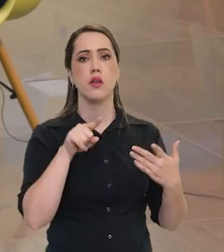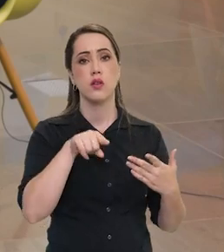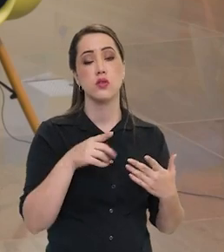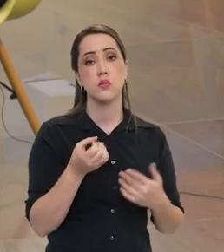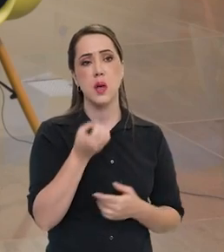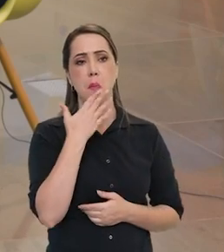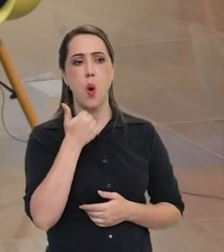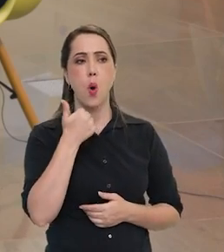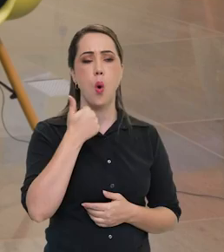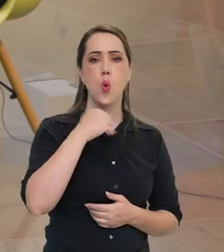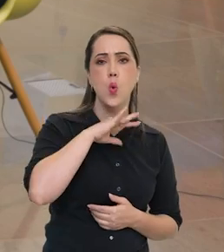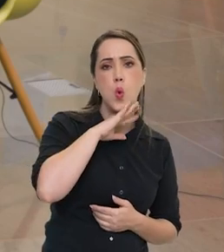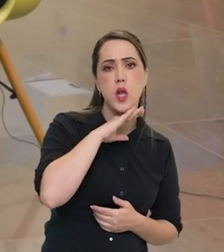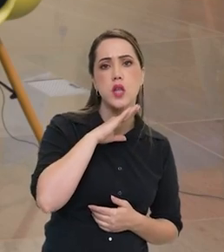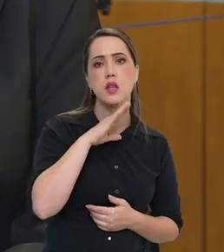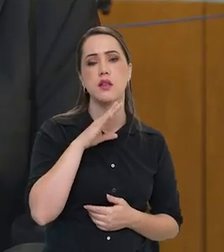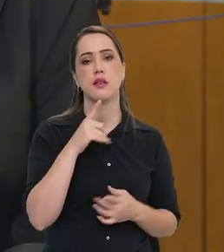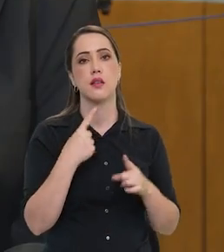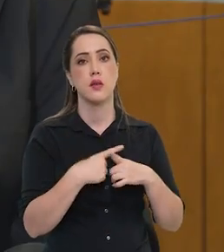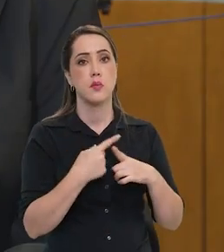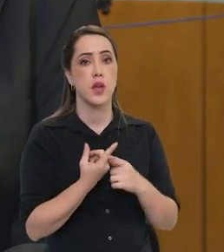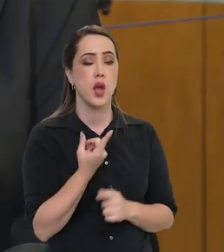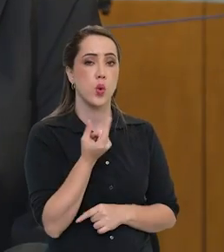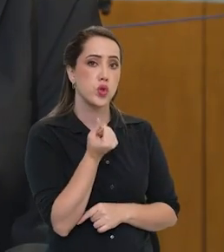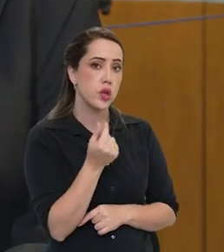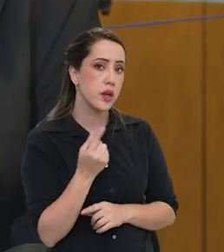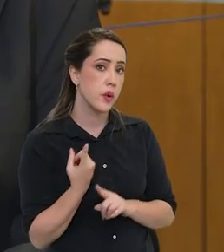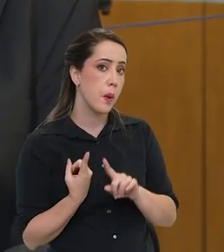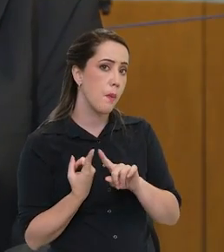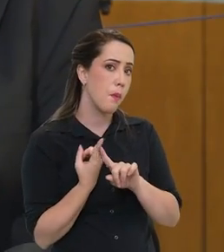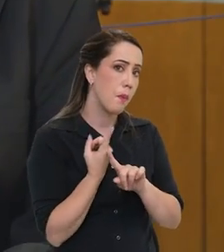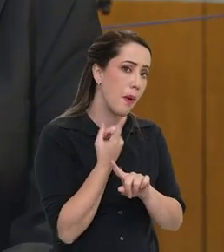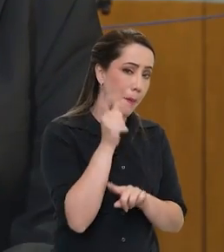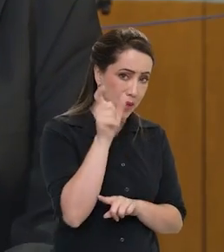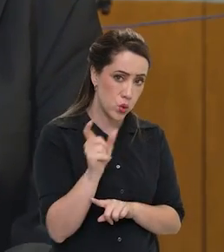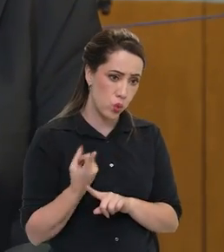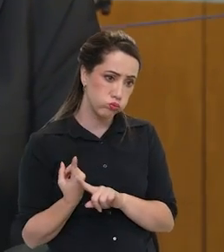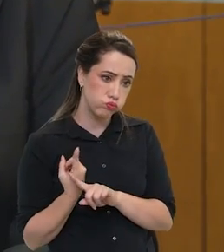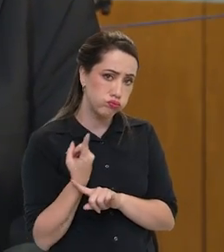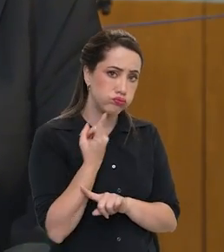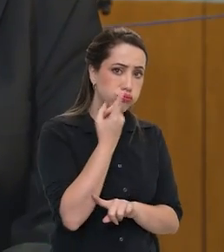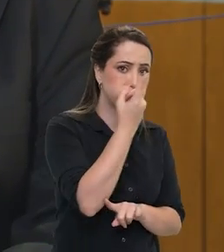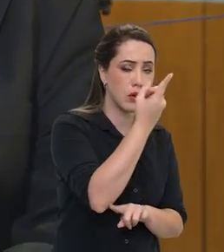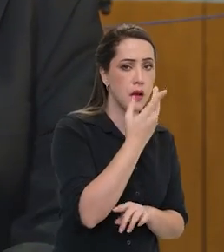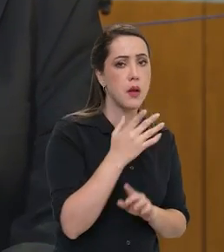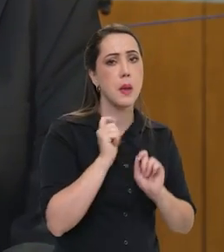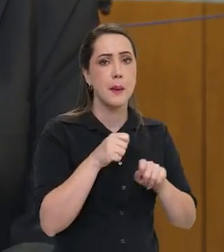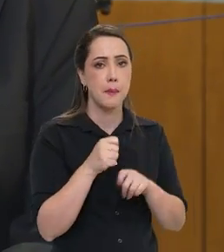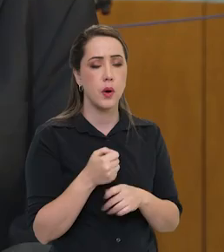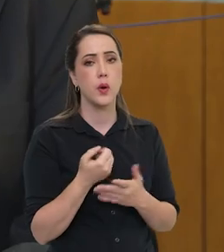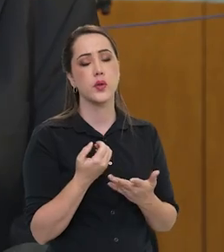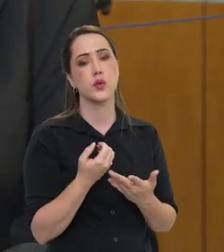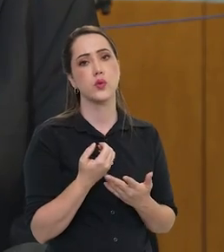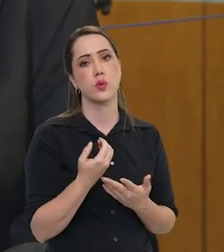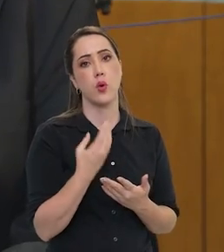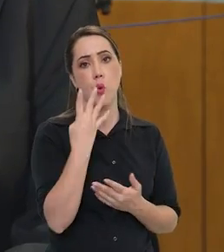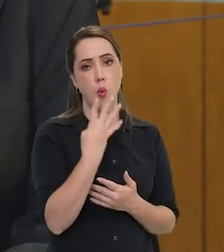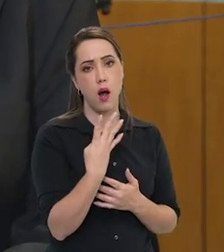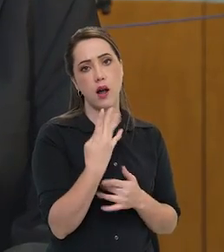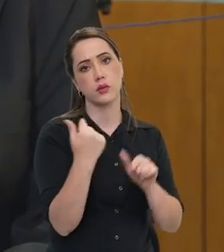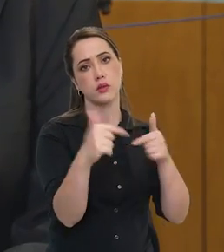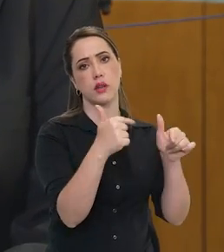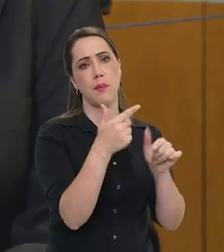sobre o benefício, o custo-benefício. Com o dinheiro que eu mando uma pessoa para pisar na Lua, eu posso fazer quatro ou cinco missões